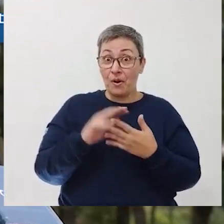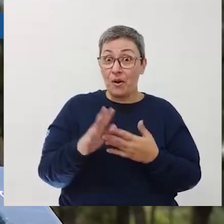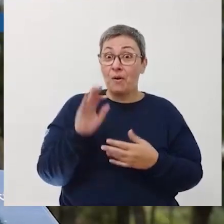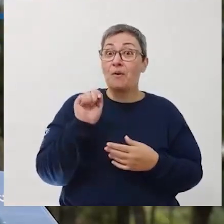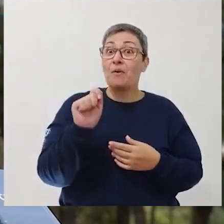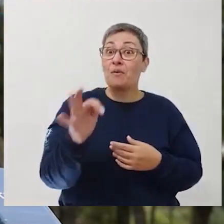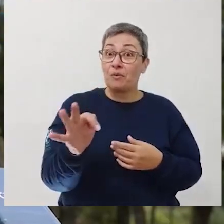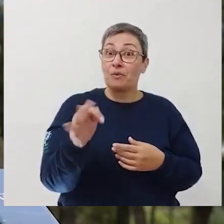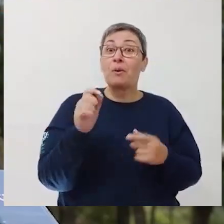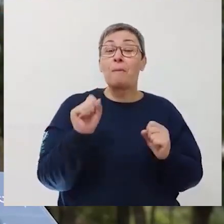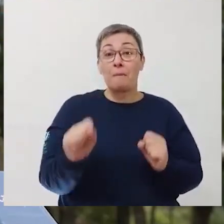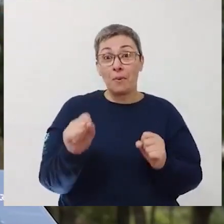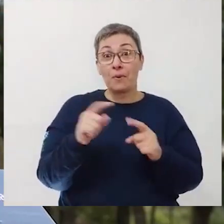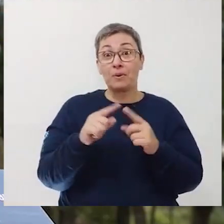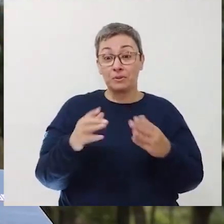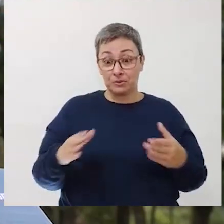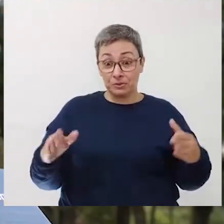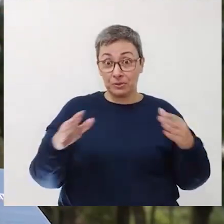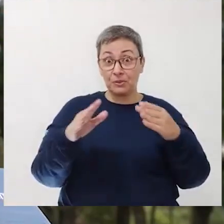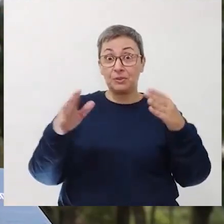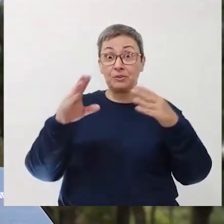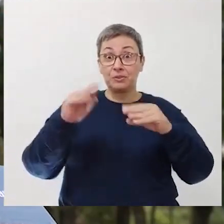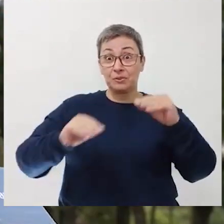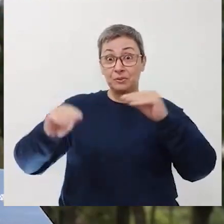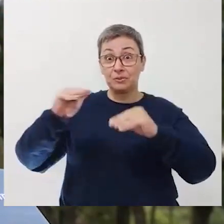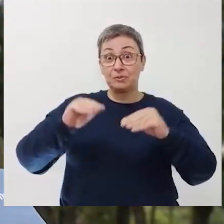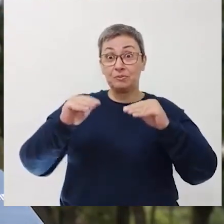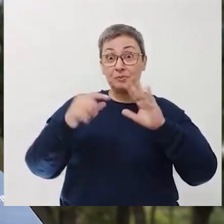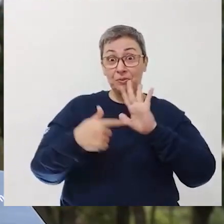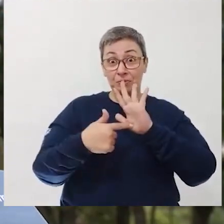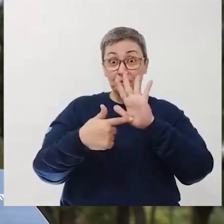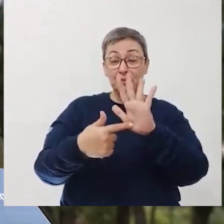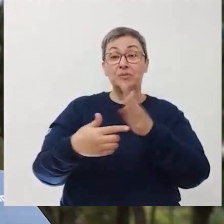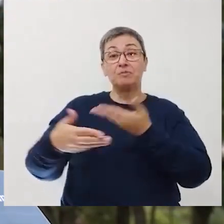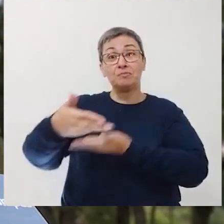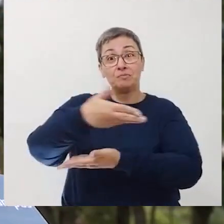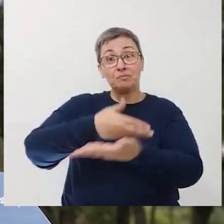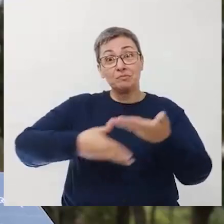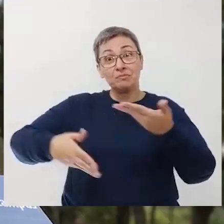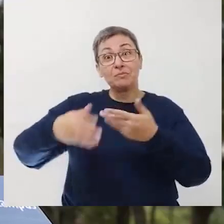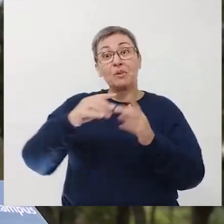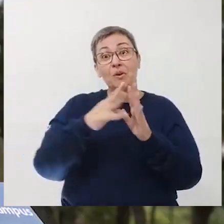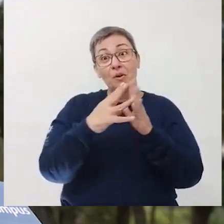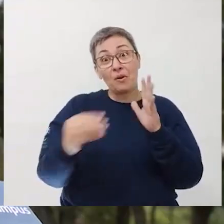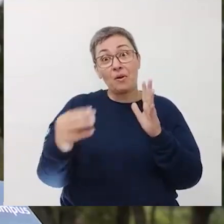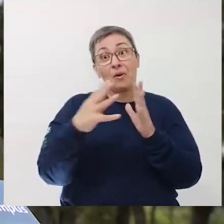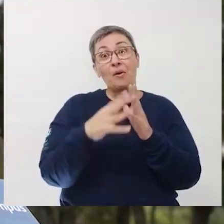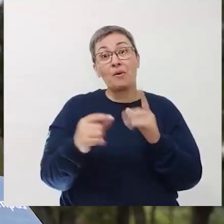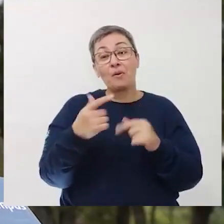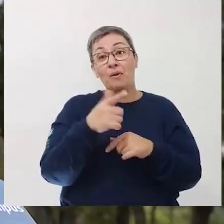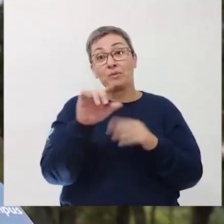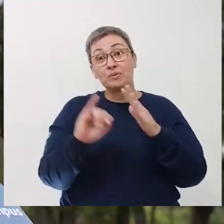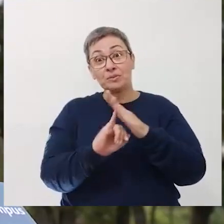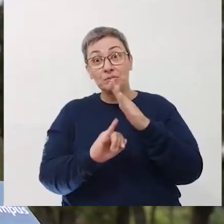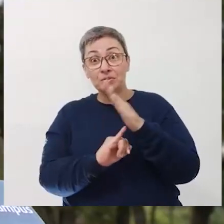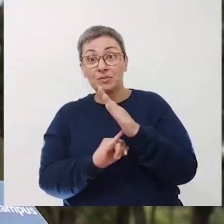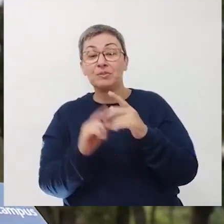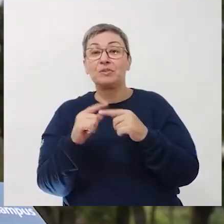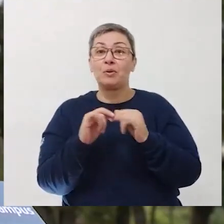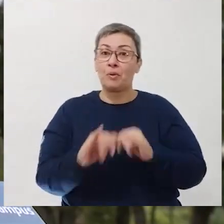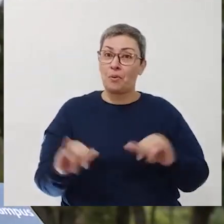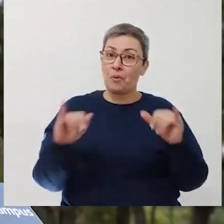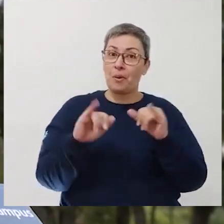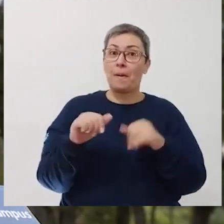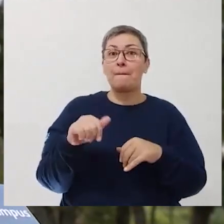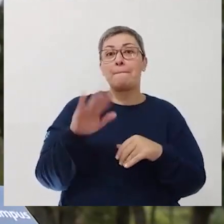permitir que futuramente a gente possa colocar o esqueleto inteiro montado na exposição, inclusive trocar cópias desse esqueleto com outras instituições,